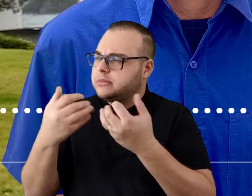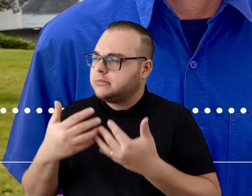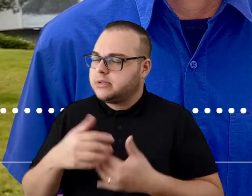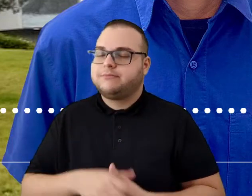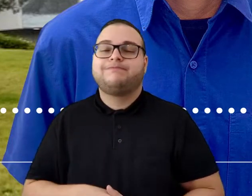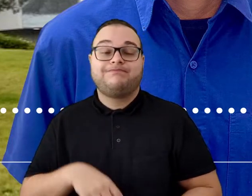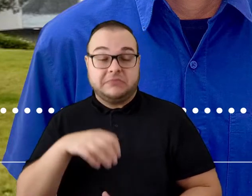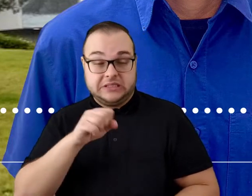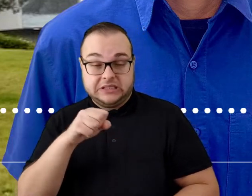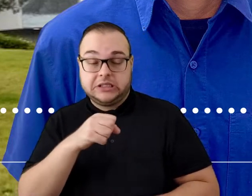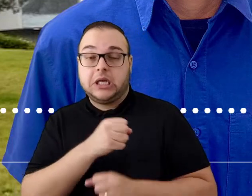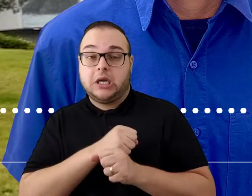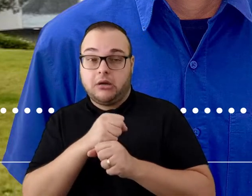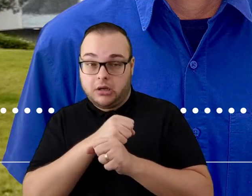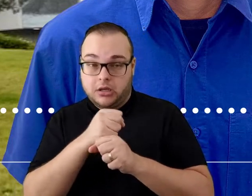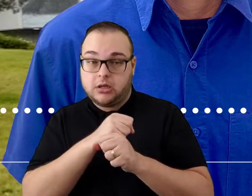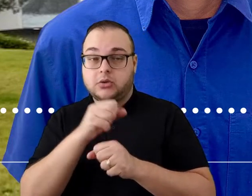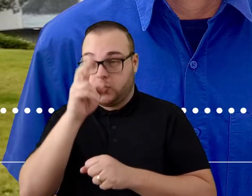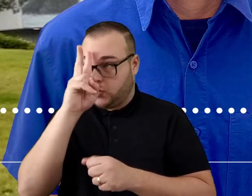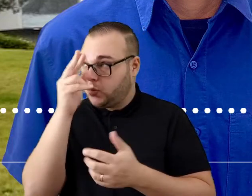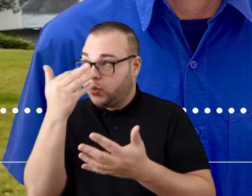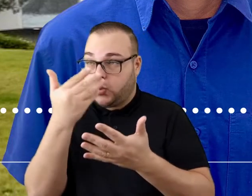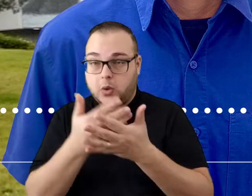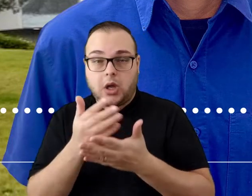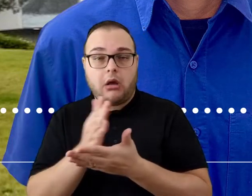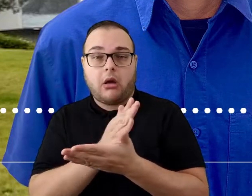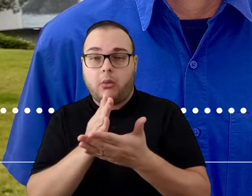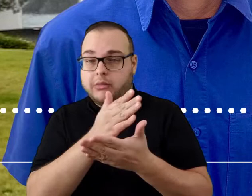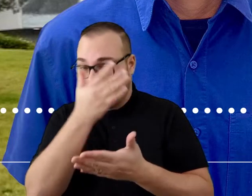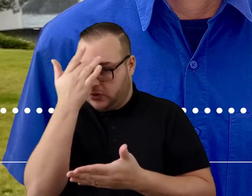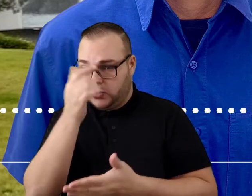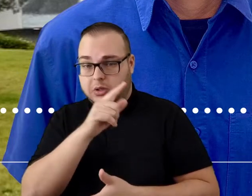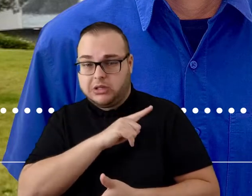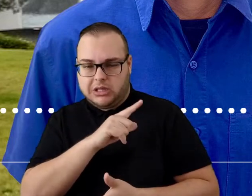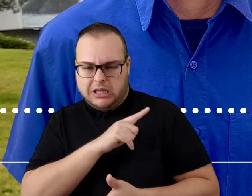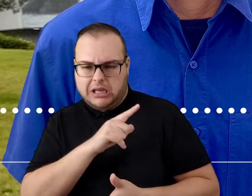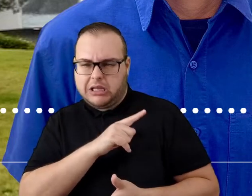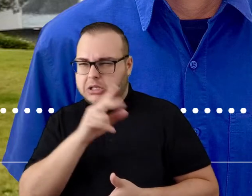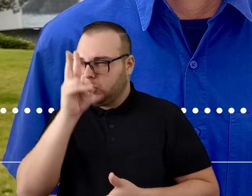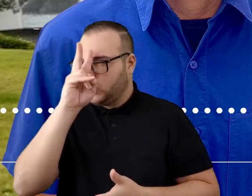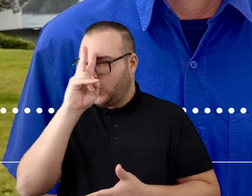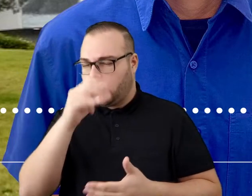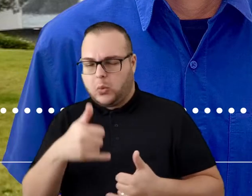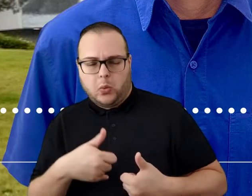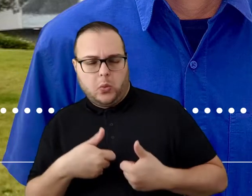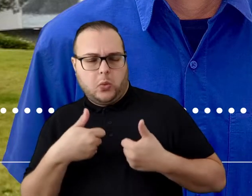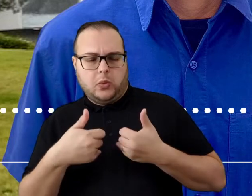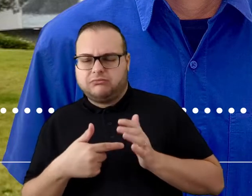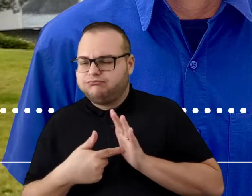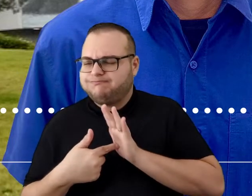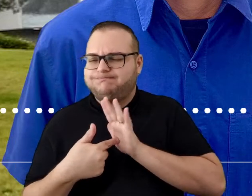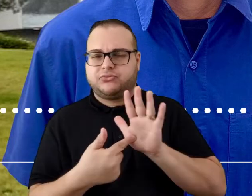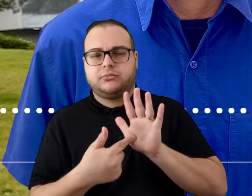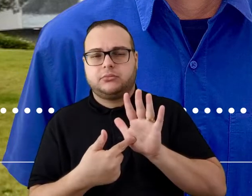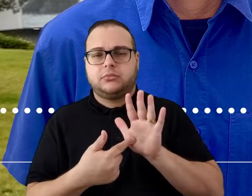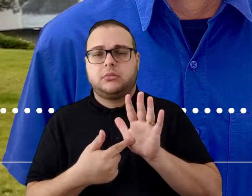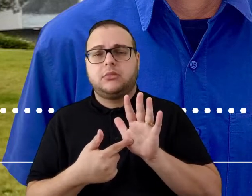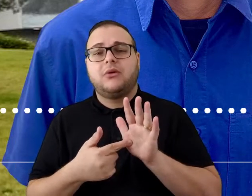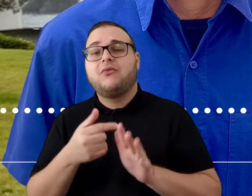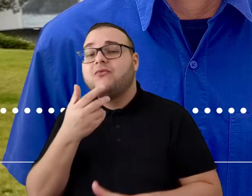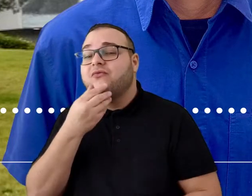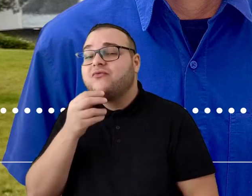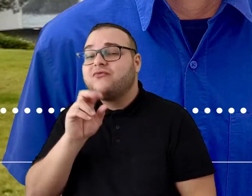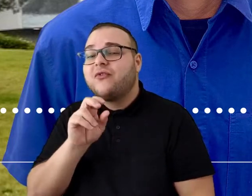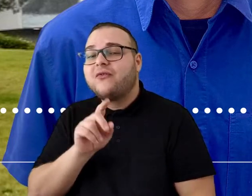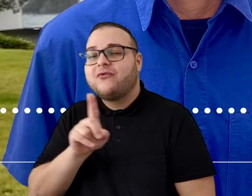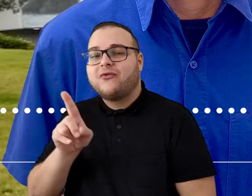muitos anos de história, né? E algumas pessoas da empresa carregam essa história no peito, né? O Jatire, o avô dele trabalhou